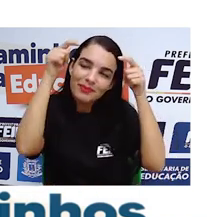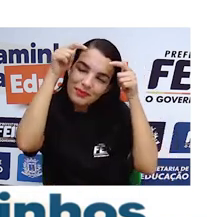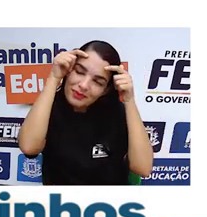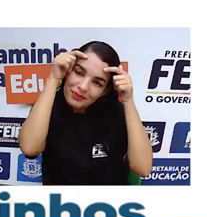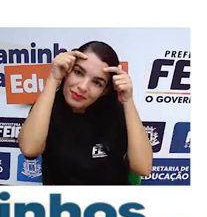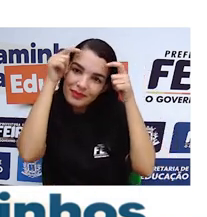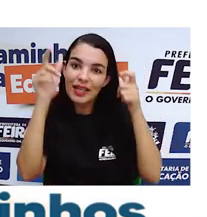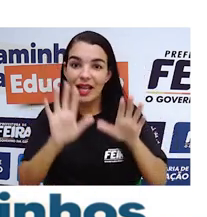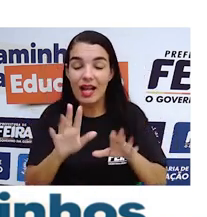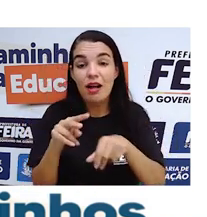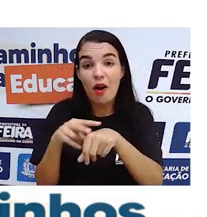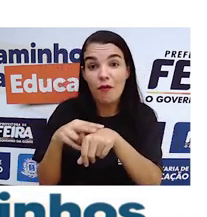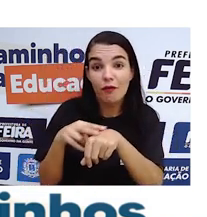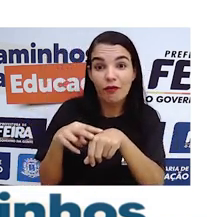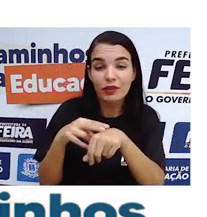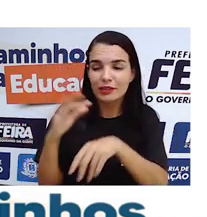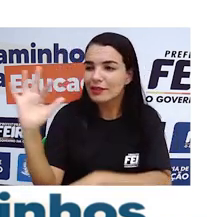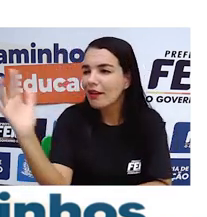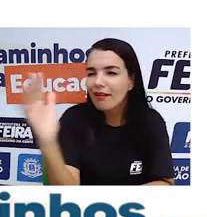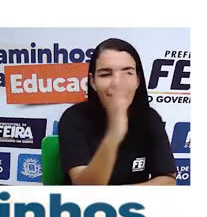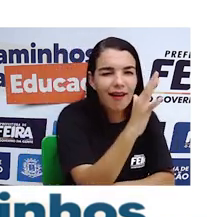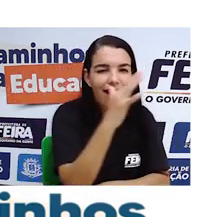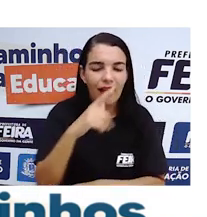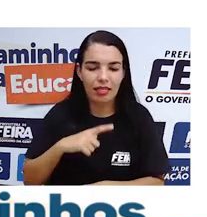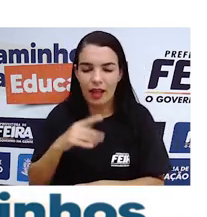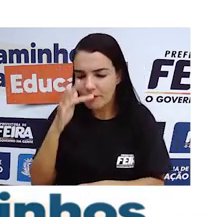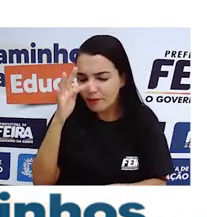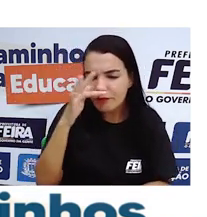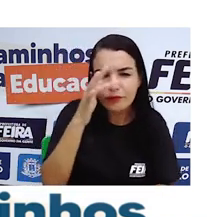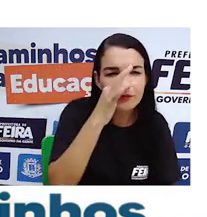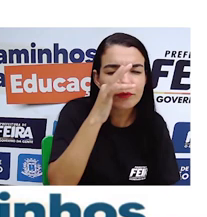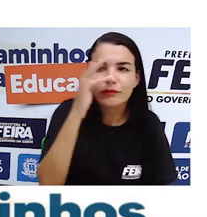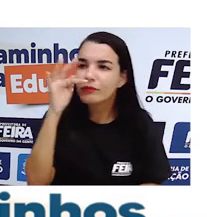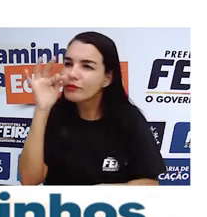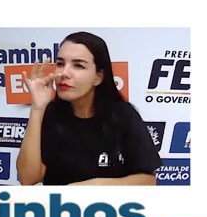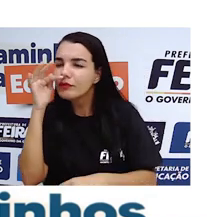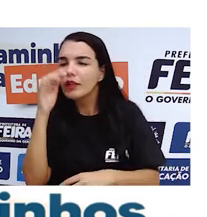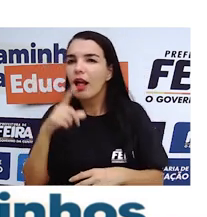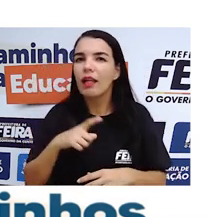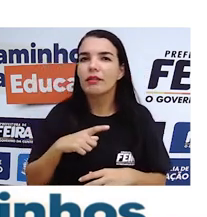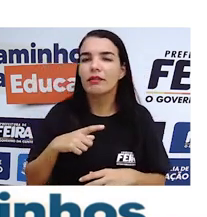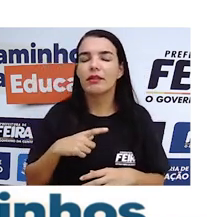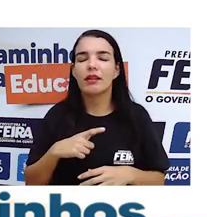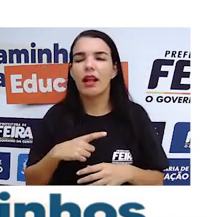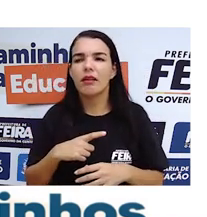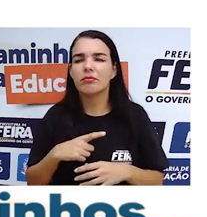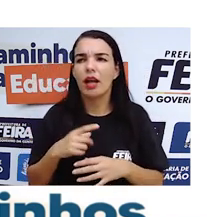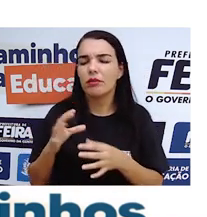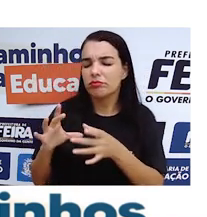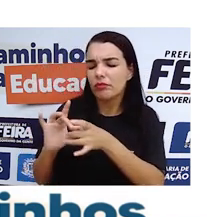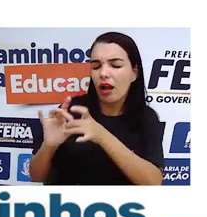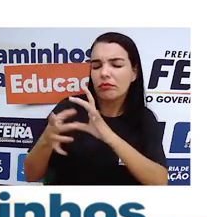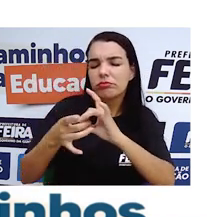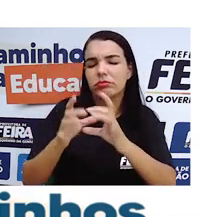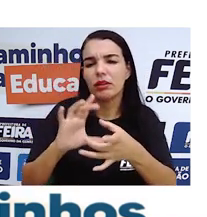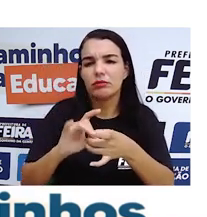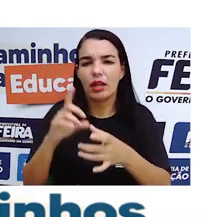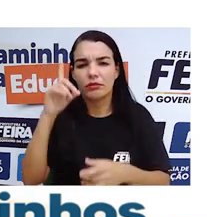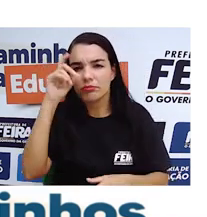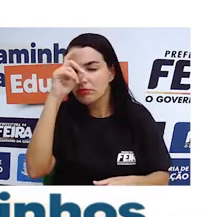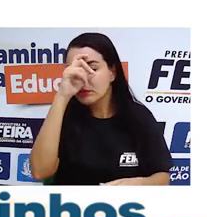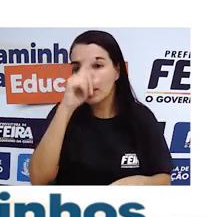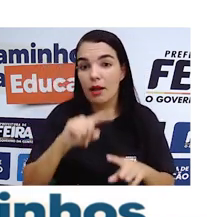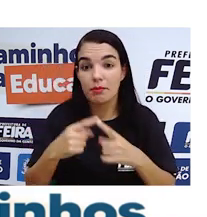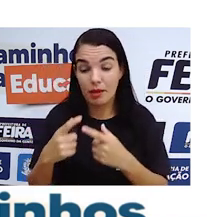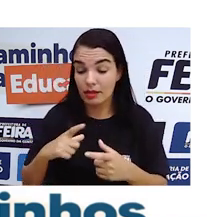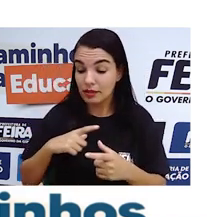O verde da natureza fazia brotar muitas flores e frutos e, mesmo sendo uma relação muito complicada, vive com muito amor